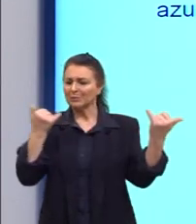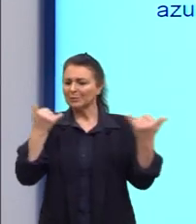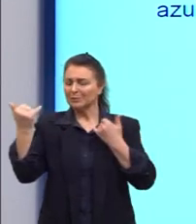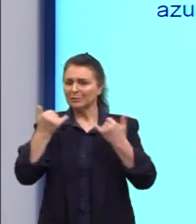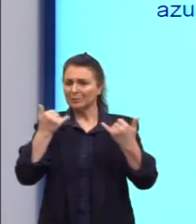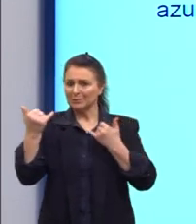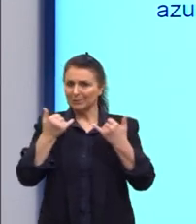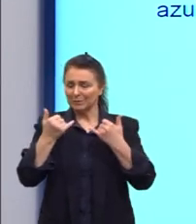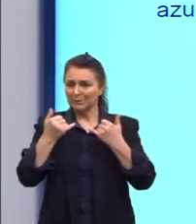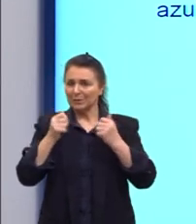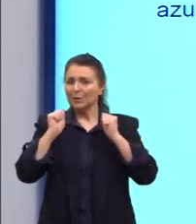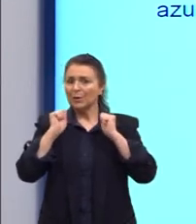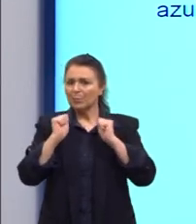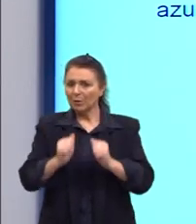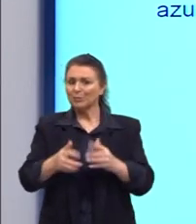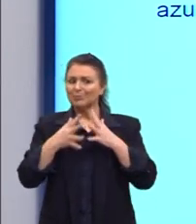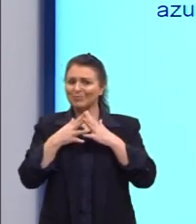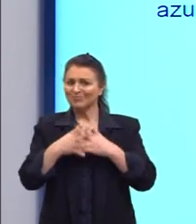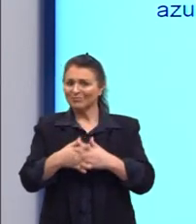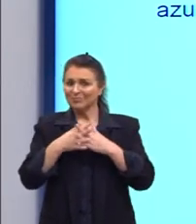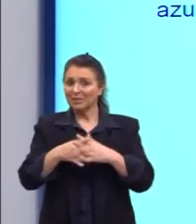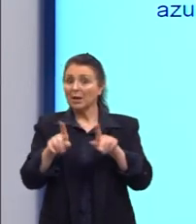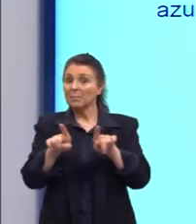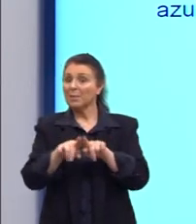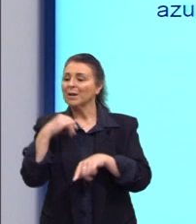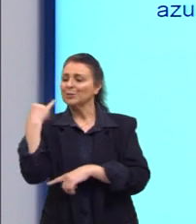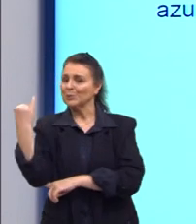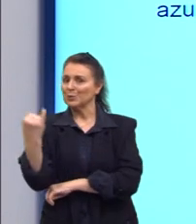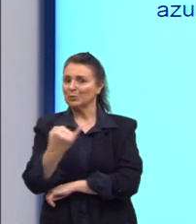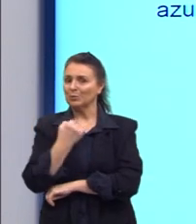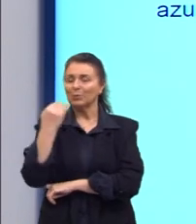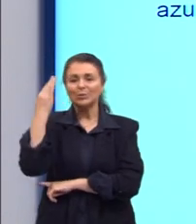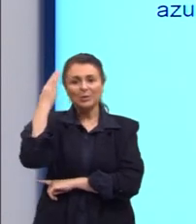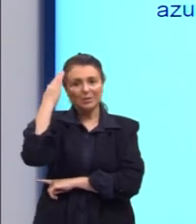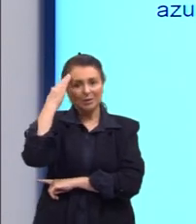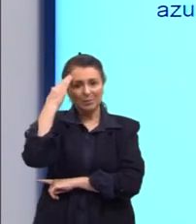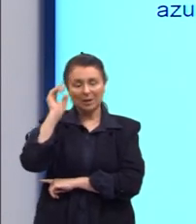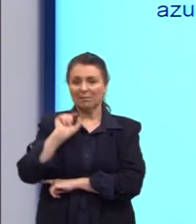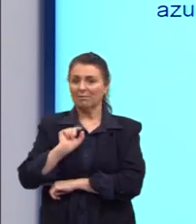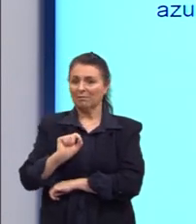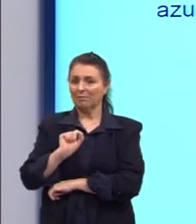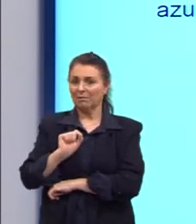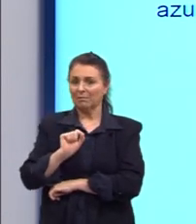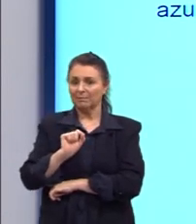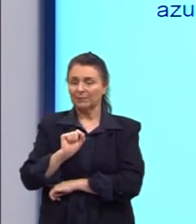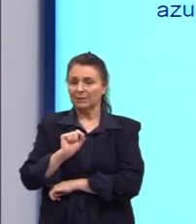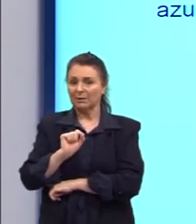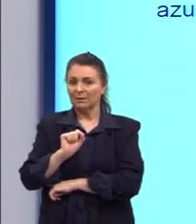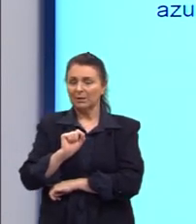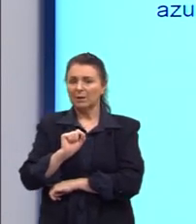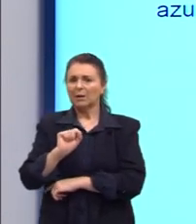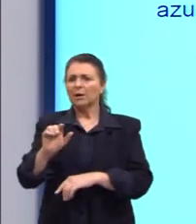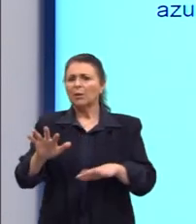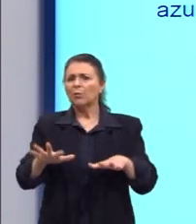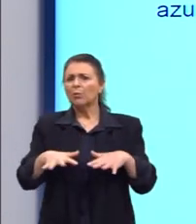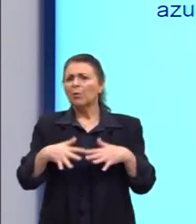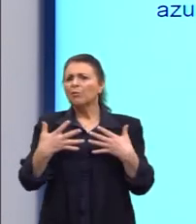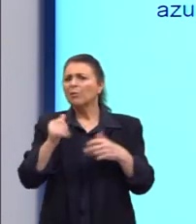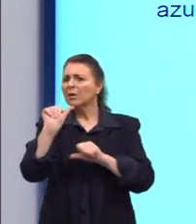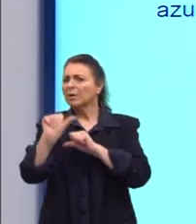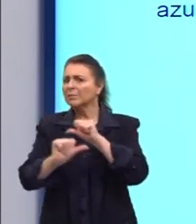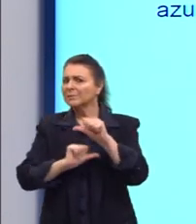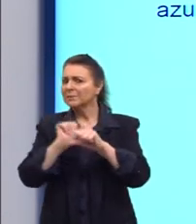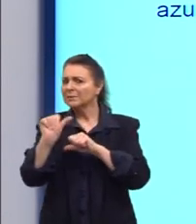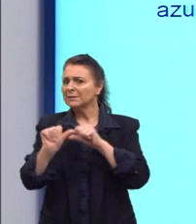pode se tornar confuso, mas o importante é saber que o que foi a adulteração,